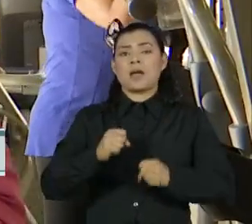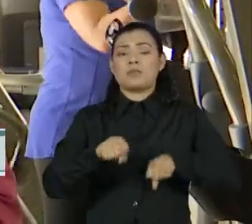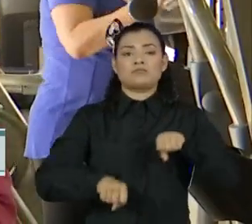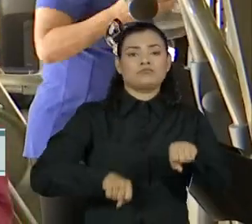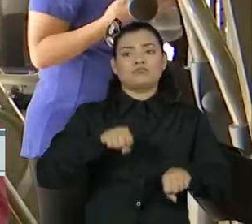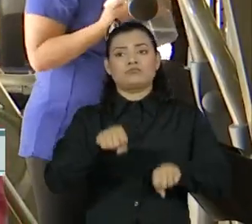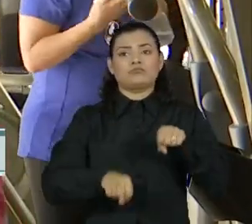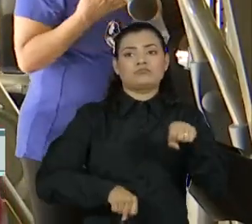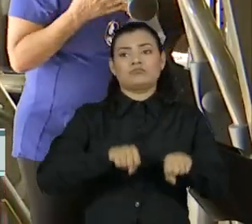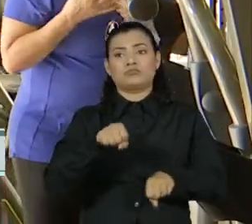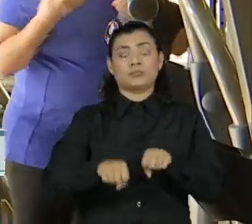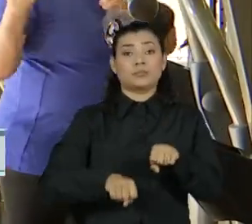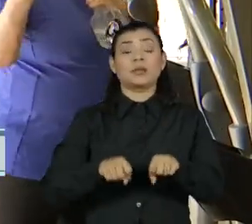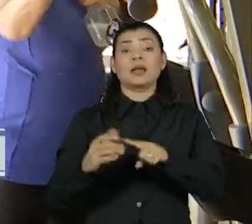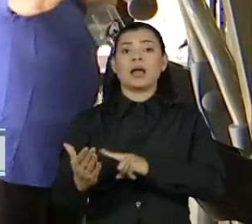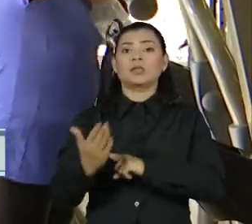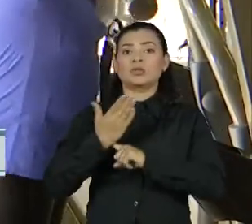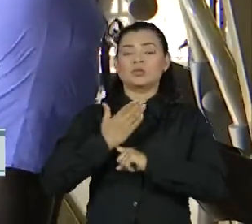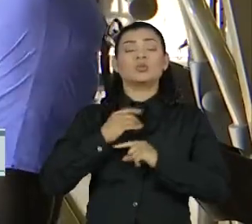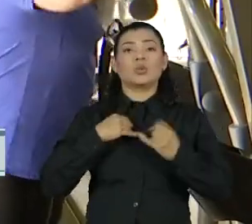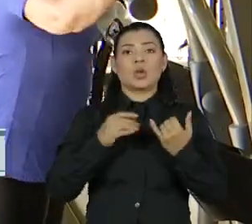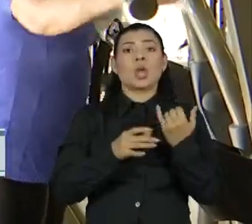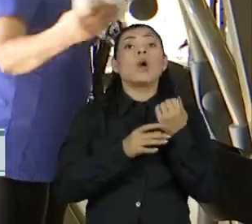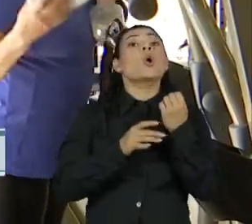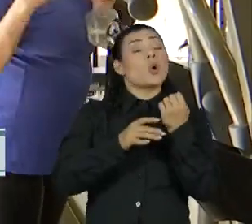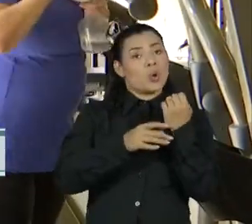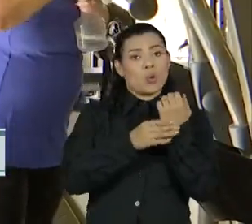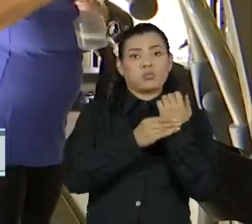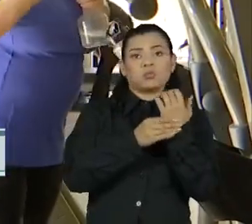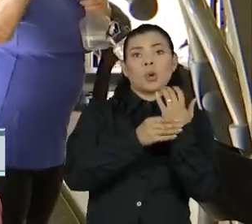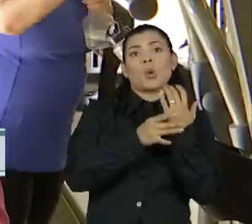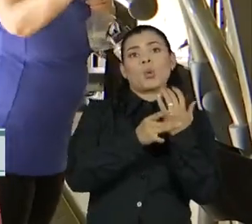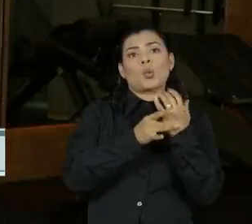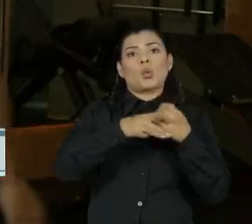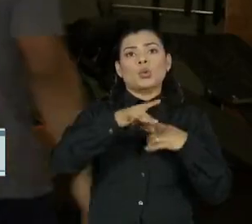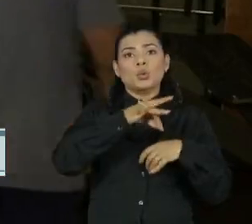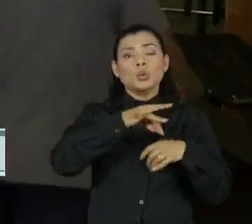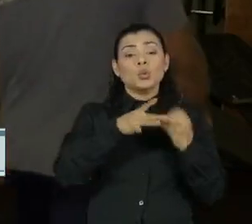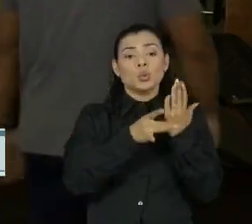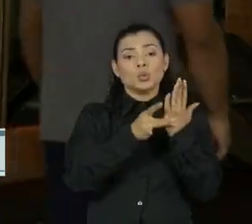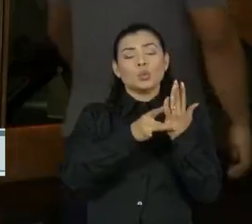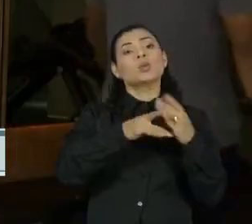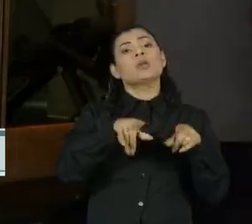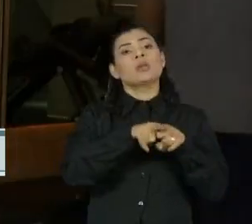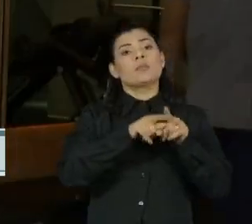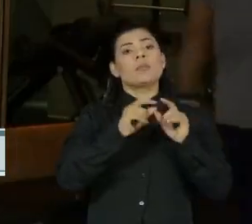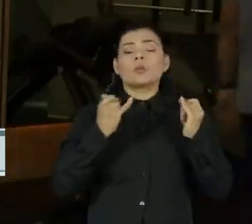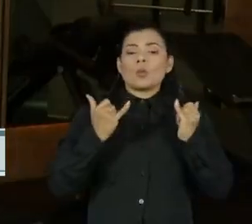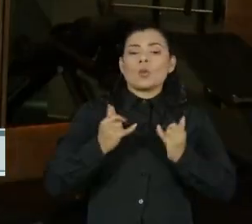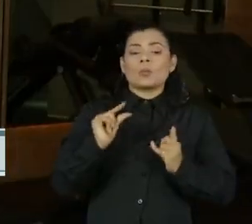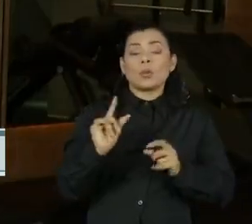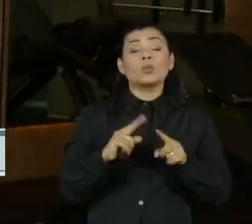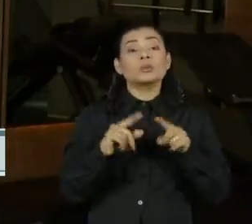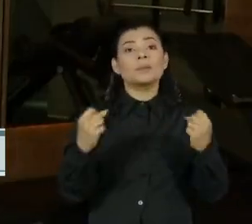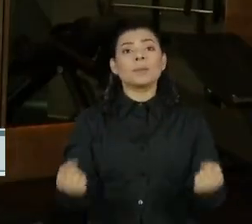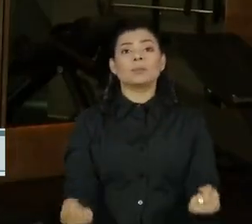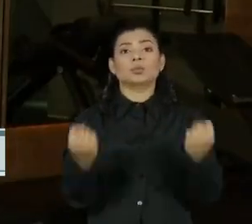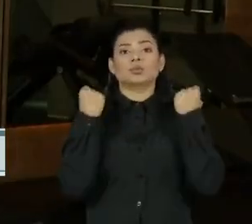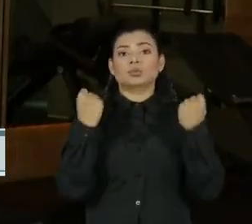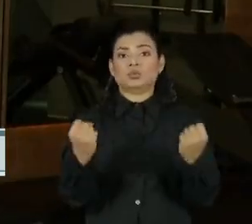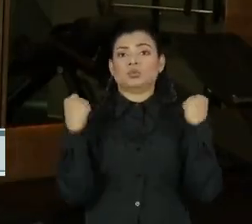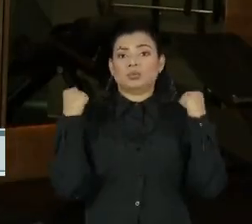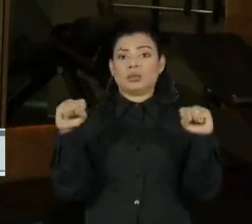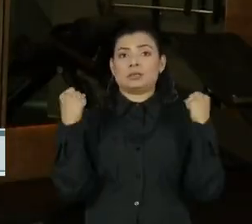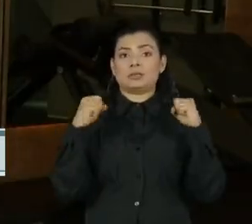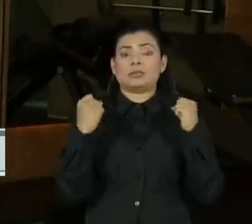bicicleta, por exemplo, que provoca queima de gordura durante a execução. E o localizado, como a musculação, que